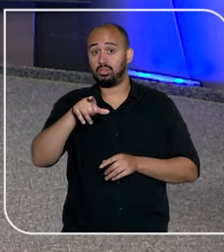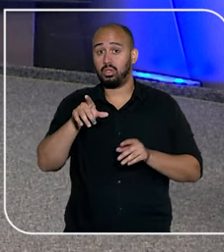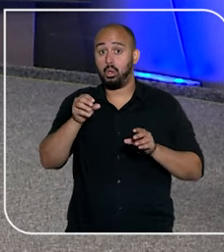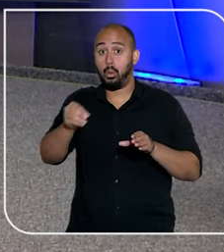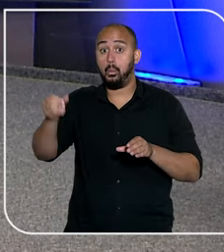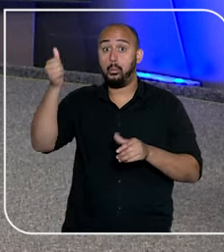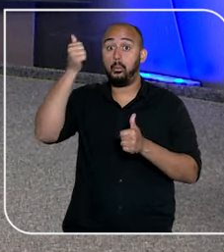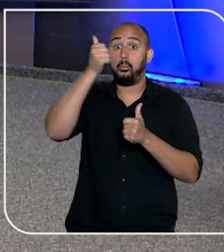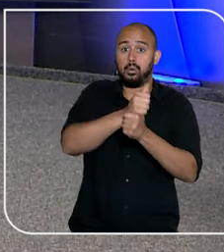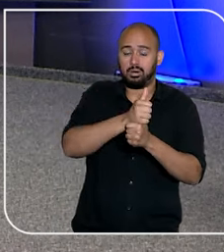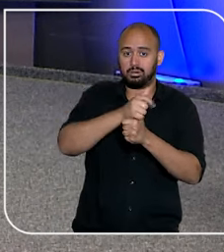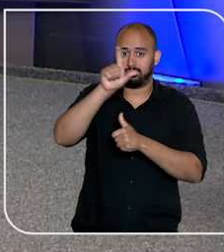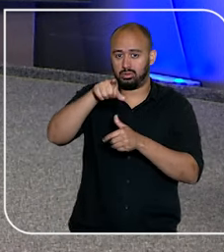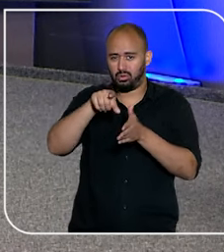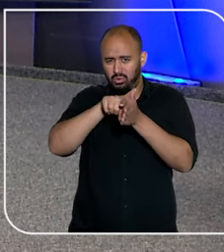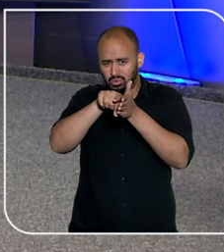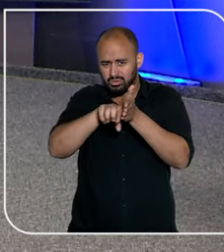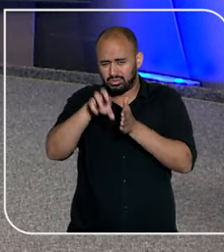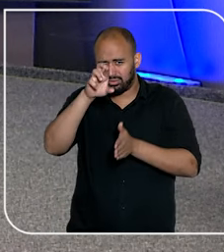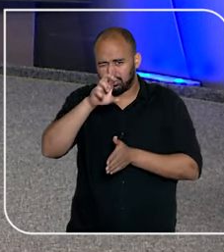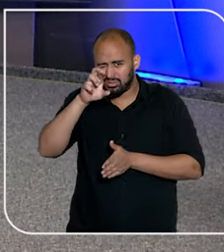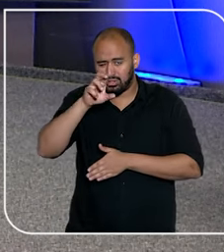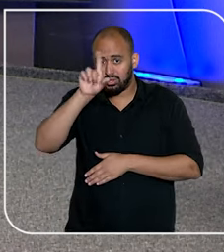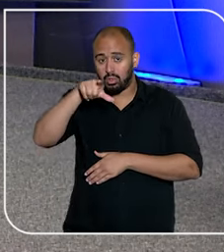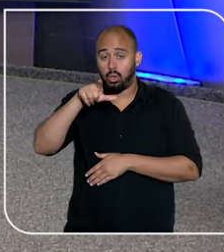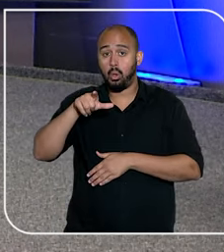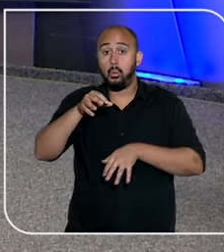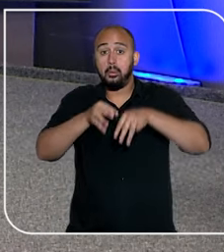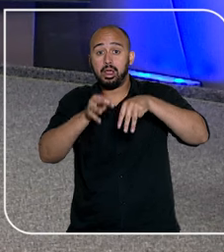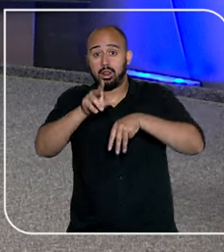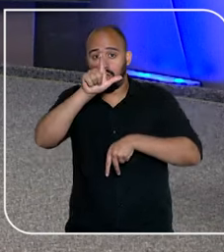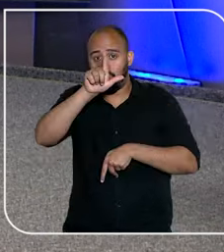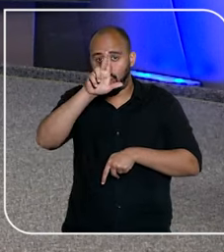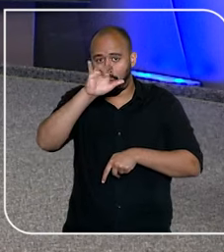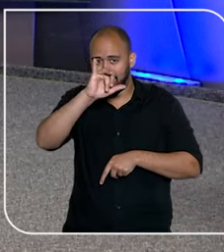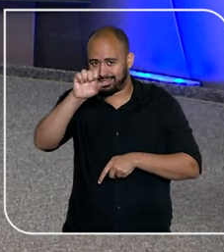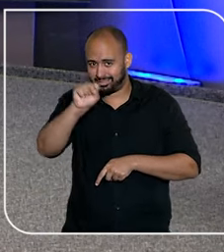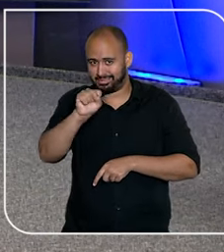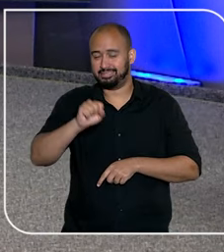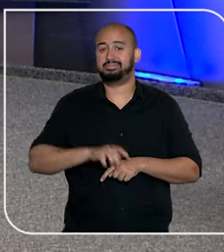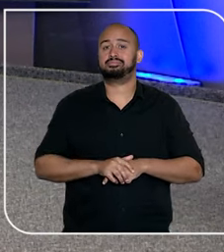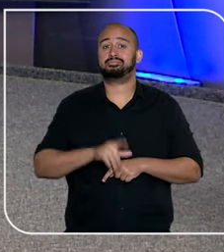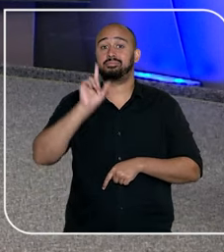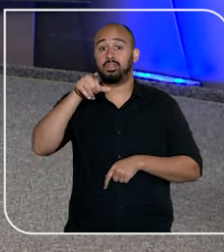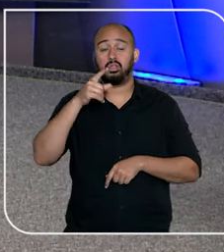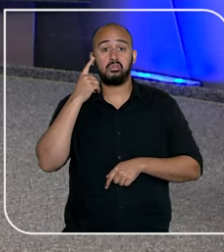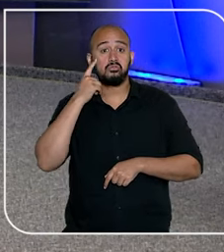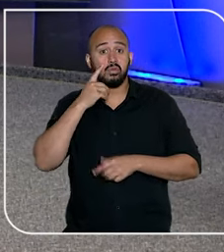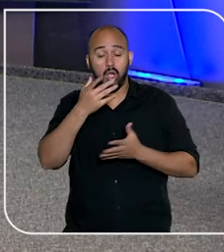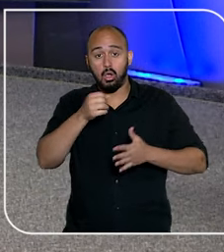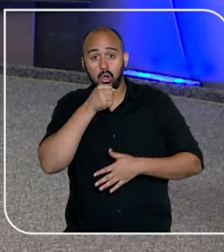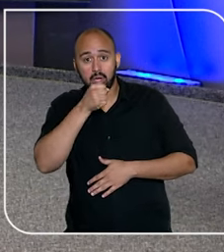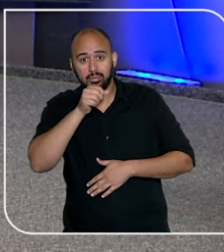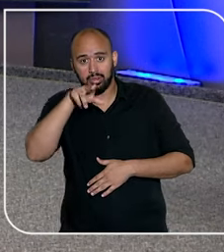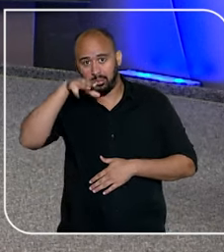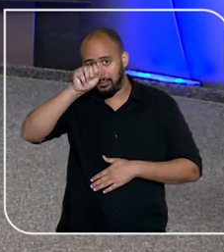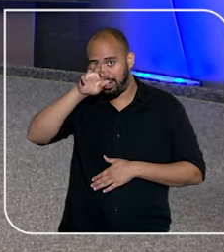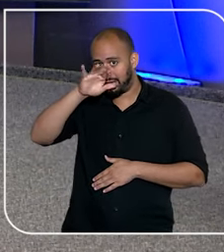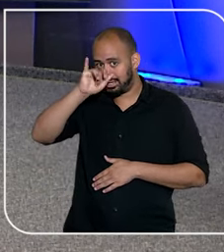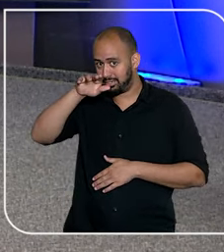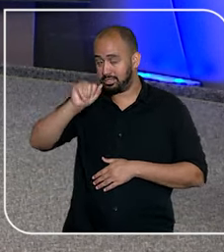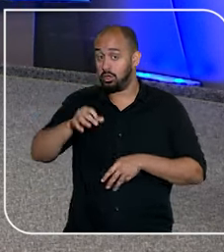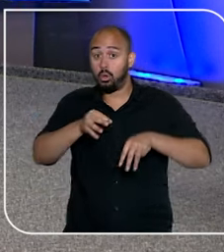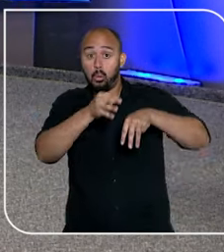no lugar do atual Corregedor, o ministro Luiz Felipe Salomão. Veja mais detalhes na reportagem de Marina Campos.